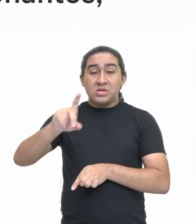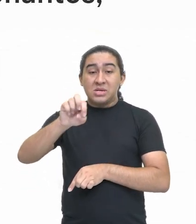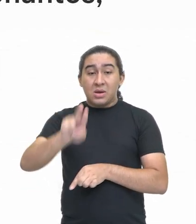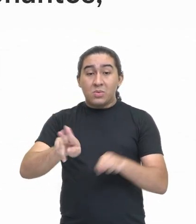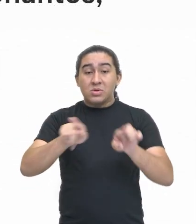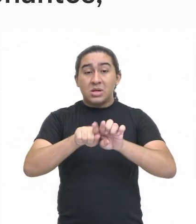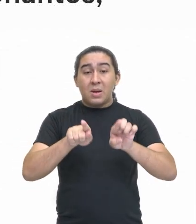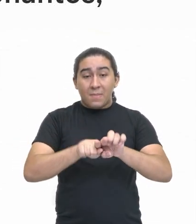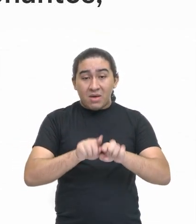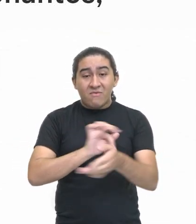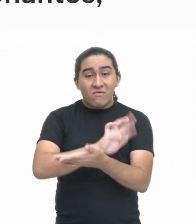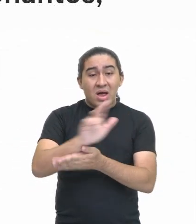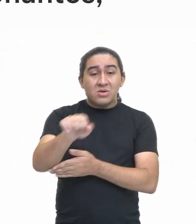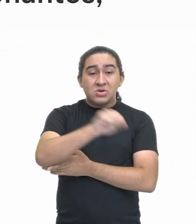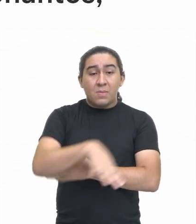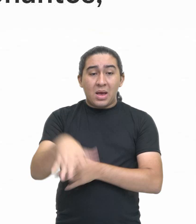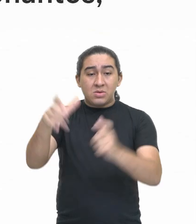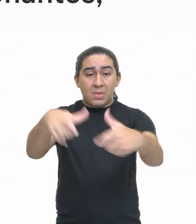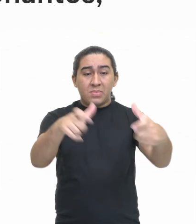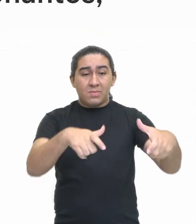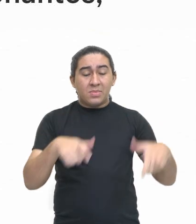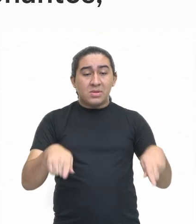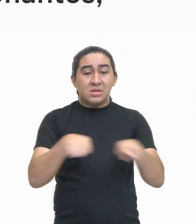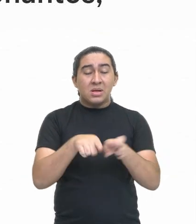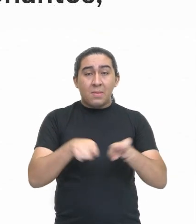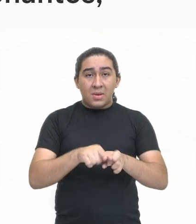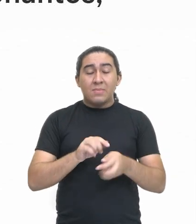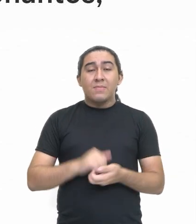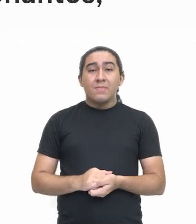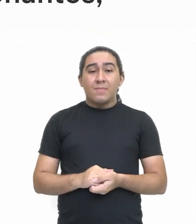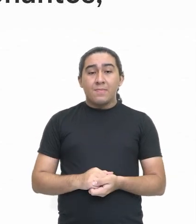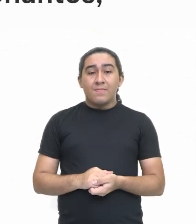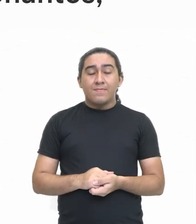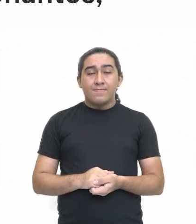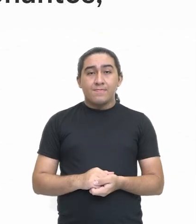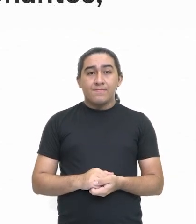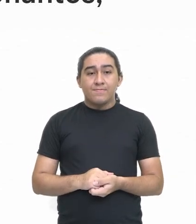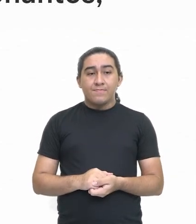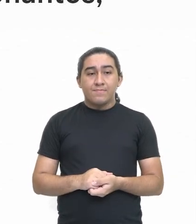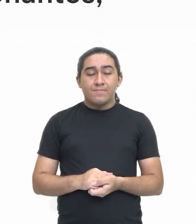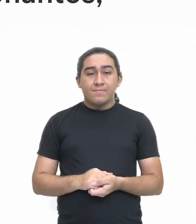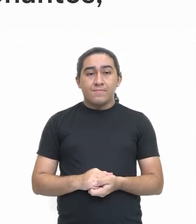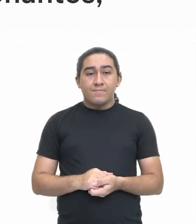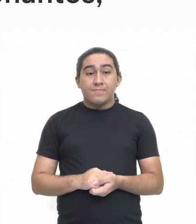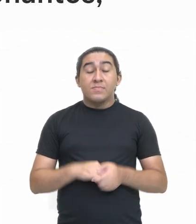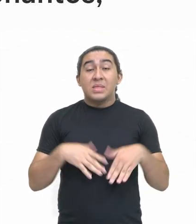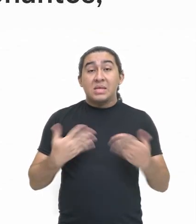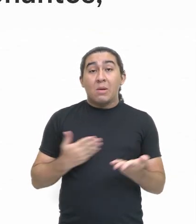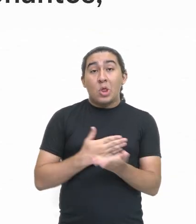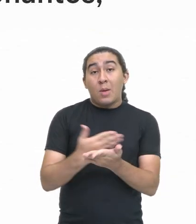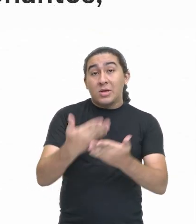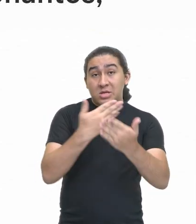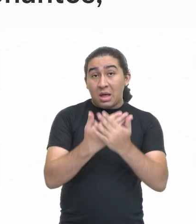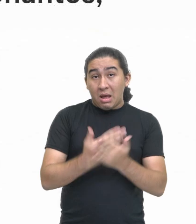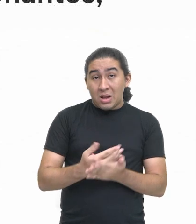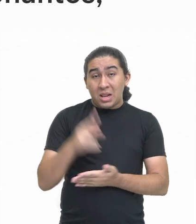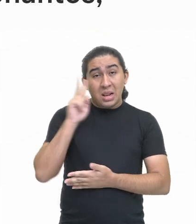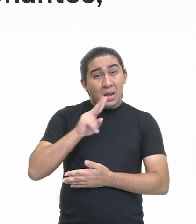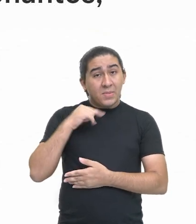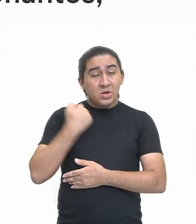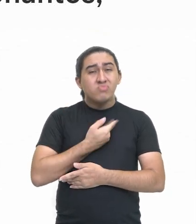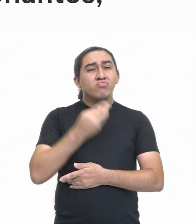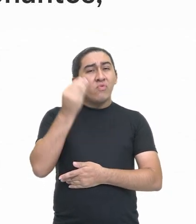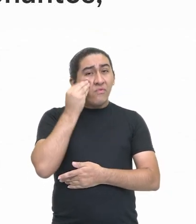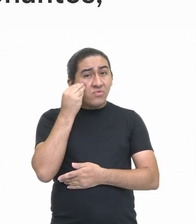os templos e os foros. Então, lá no começo da aula a gente viu, né, aquela frente